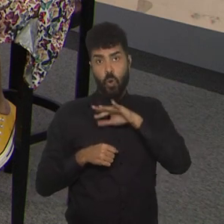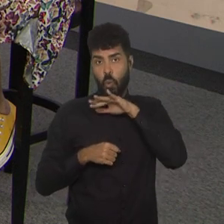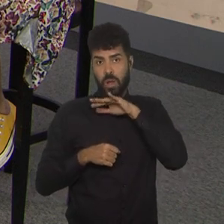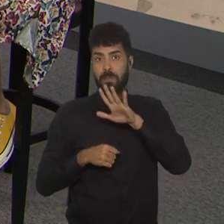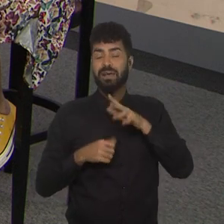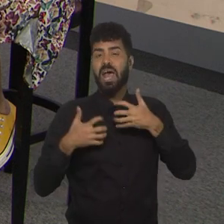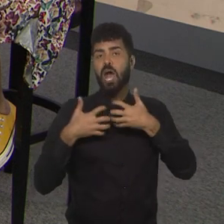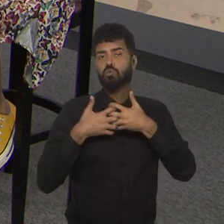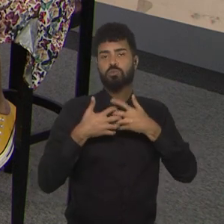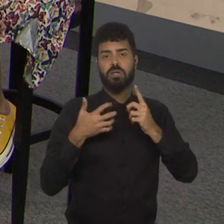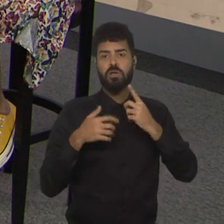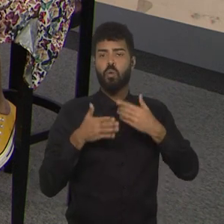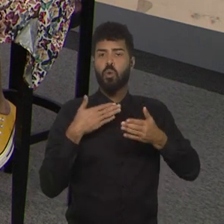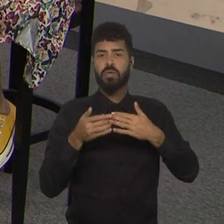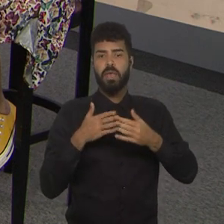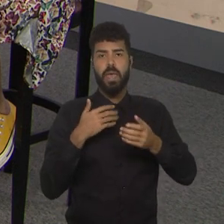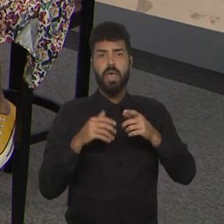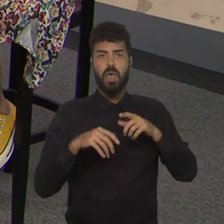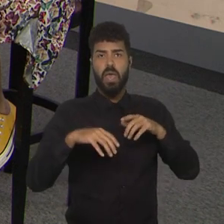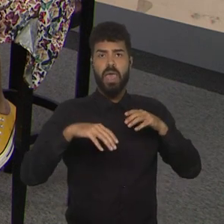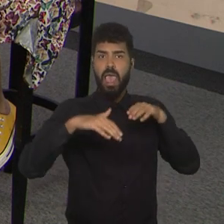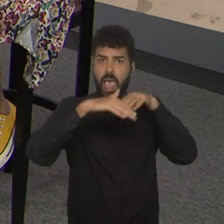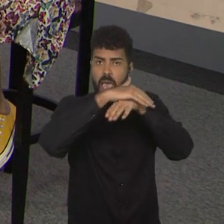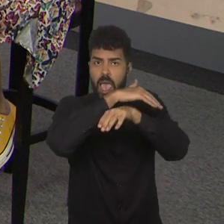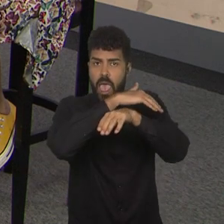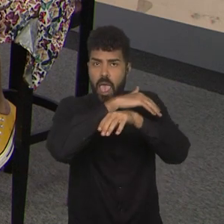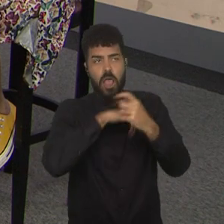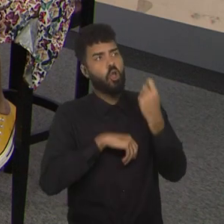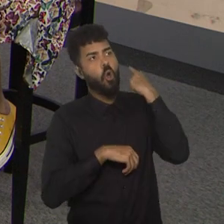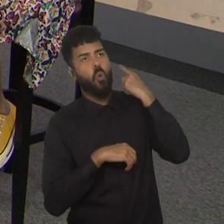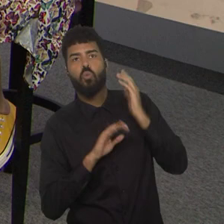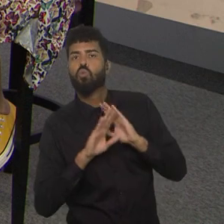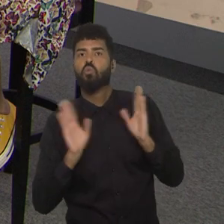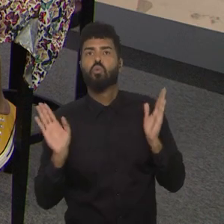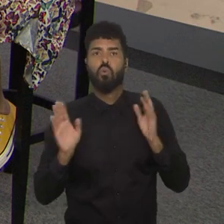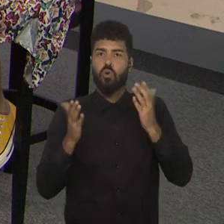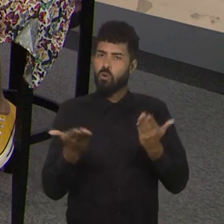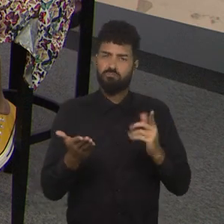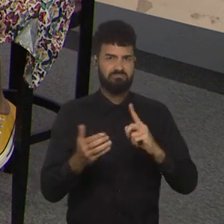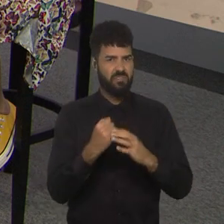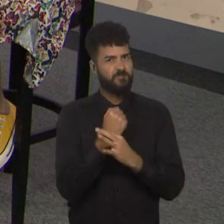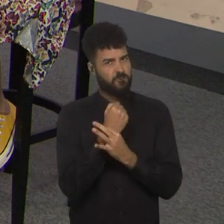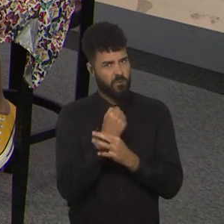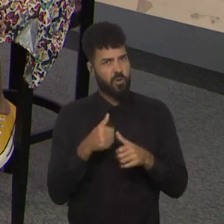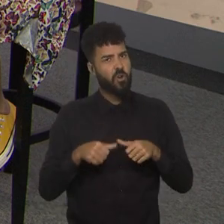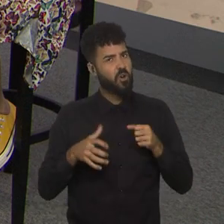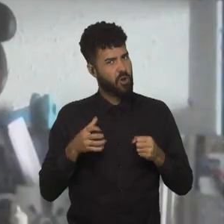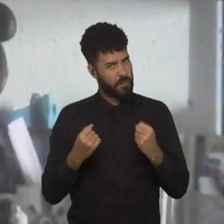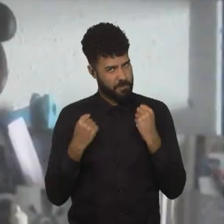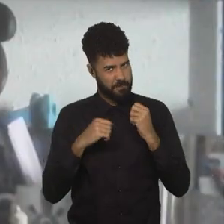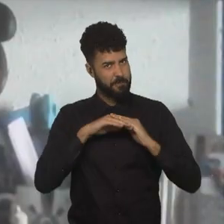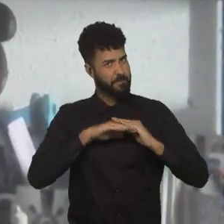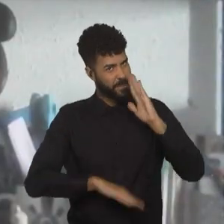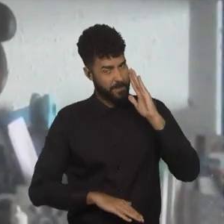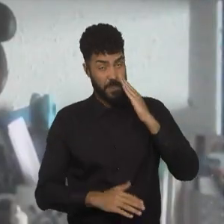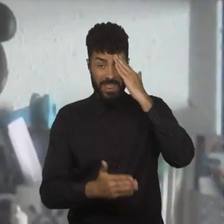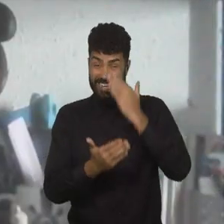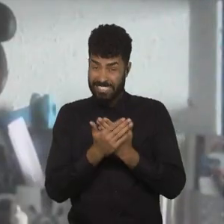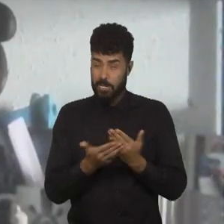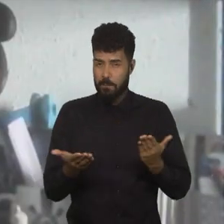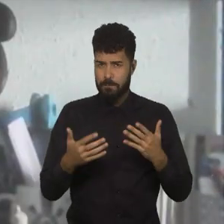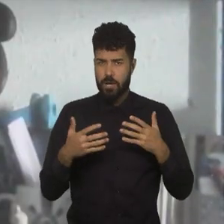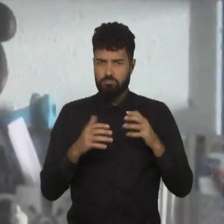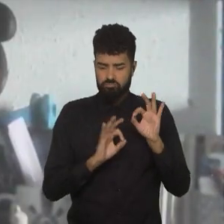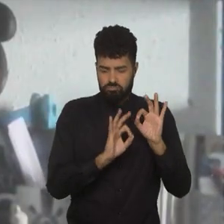então, qualquer bola e trava era gol, hoje não, hoje a gente tem uma defesa mais sólida, então, eu acho que a gente tem, a gente está mais